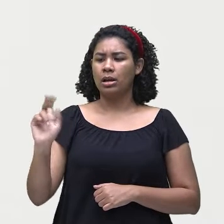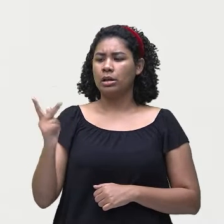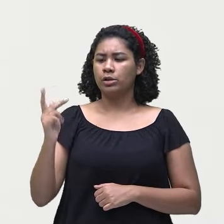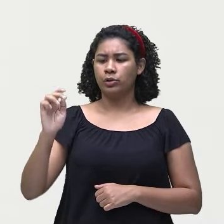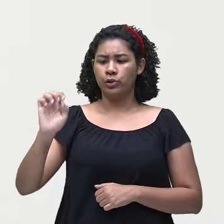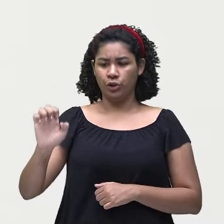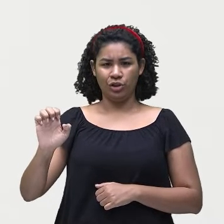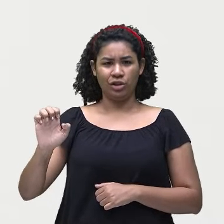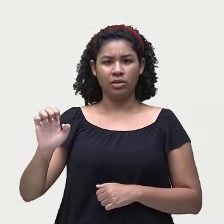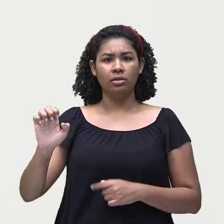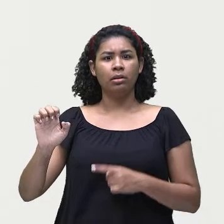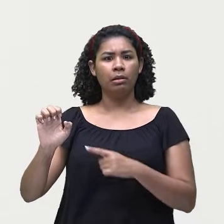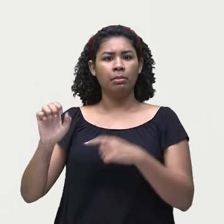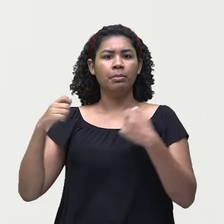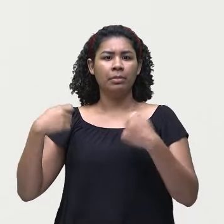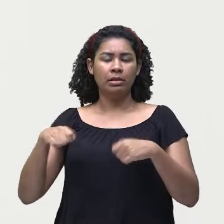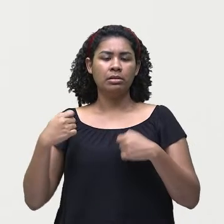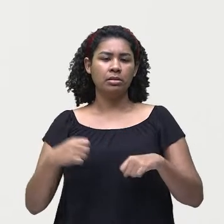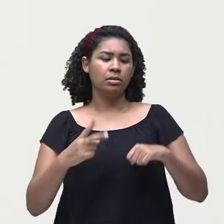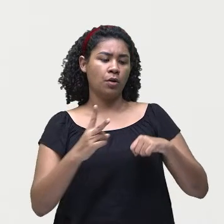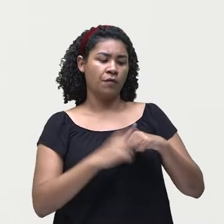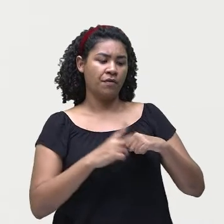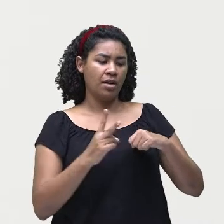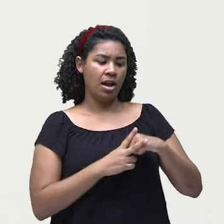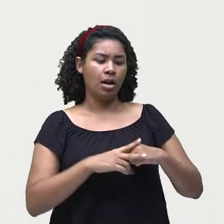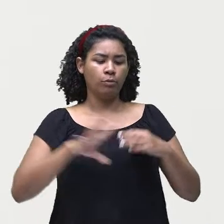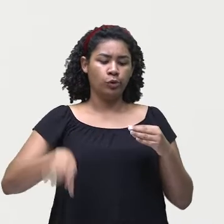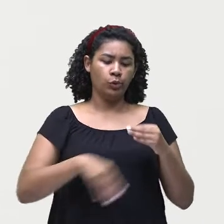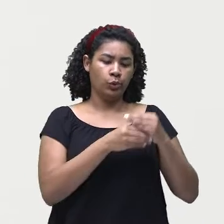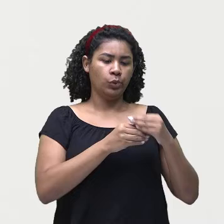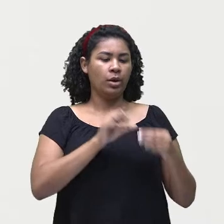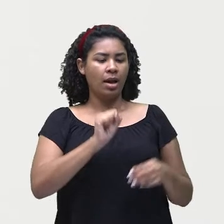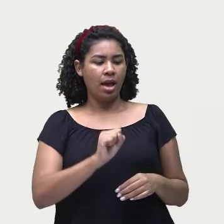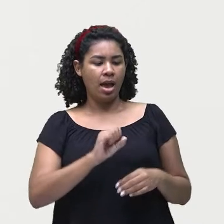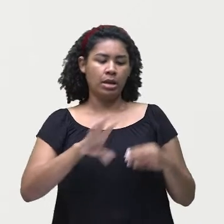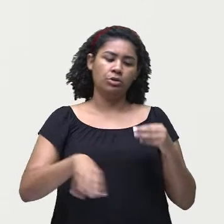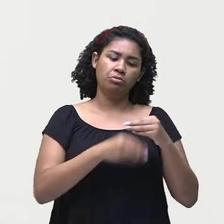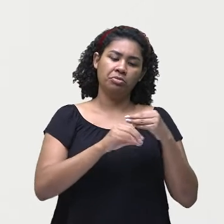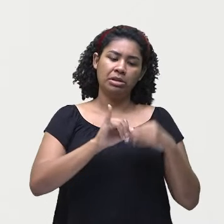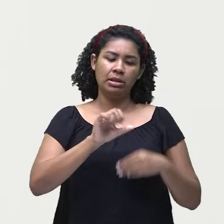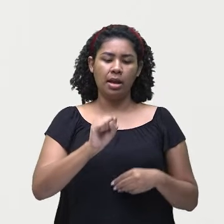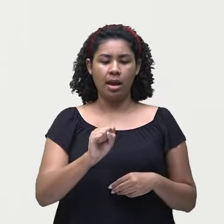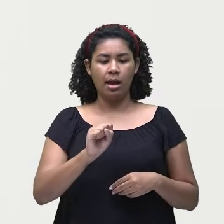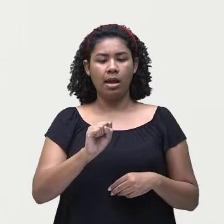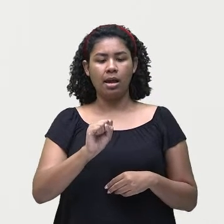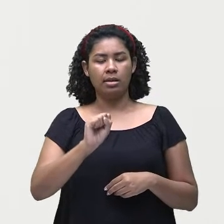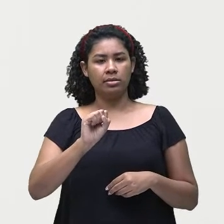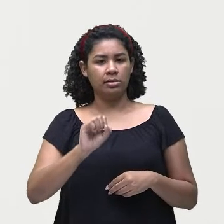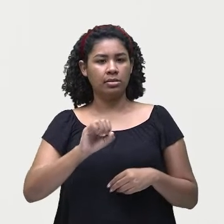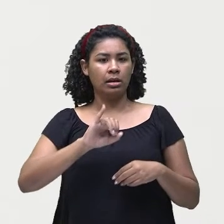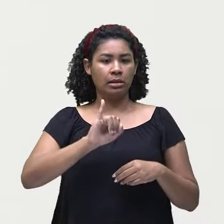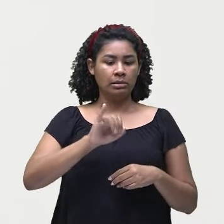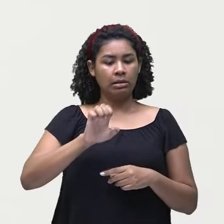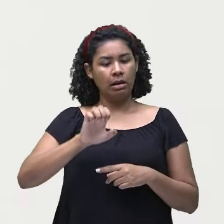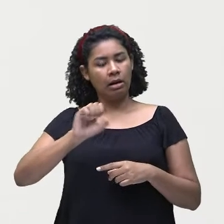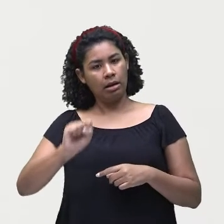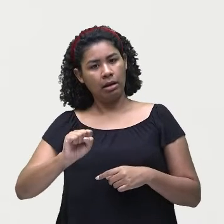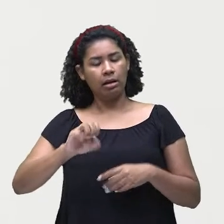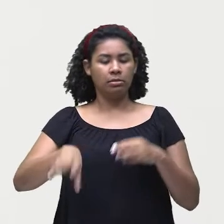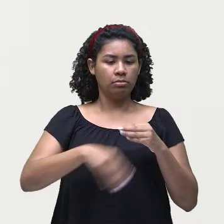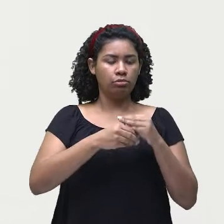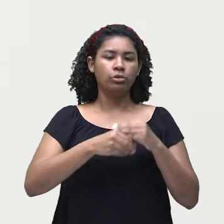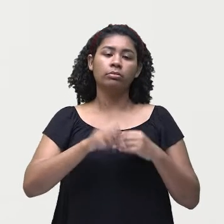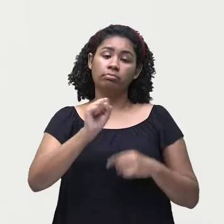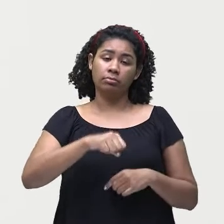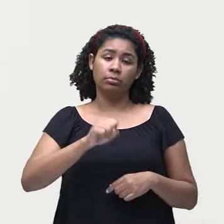pessoa, o verbo precisa receber um s, o yes e tudo mais. E é verdade quando a gente está falando do simple